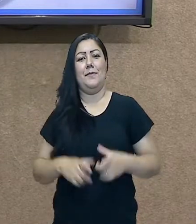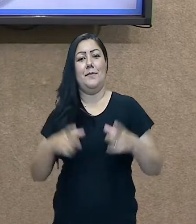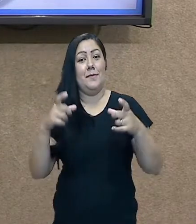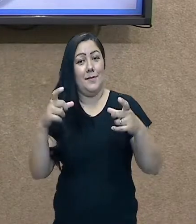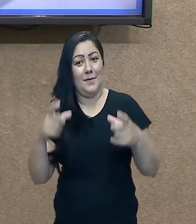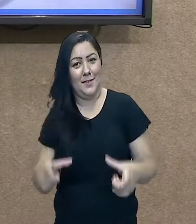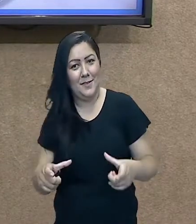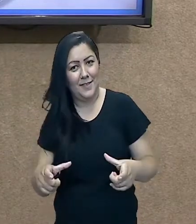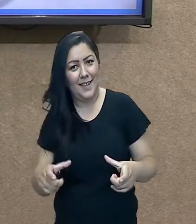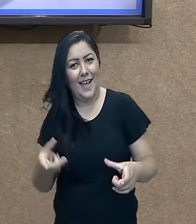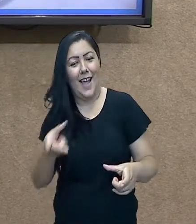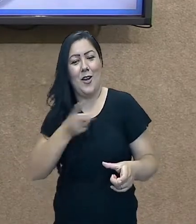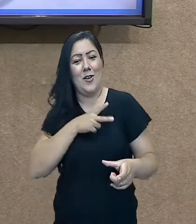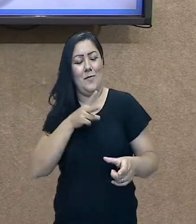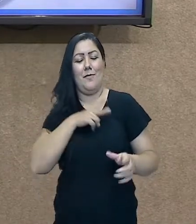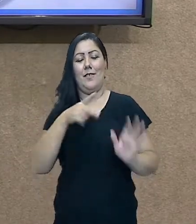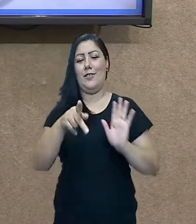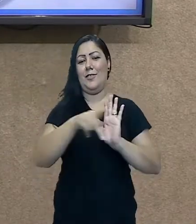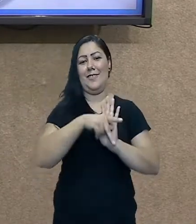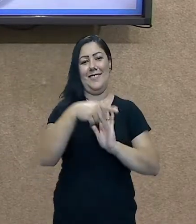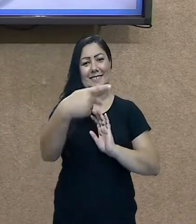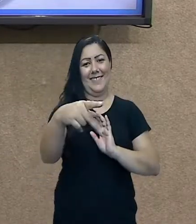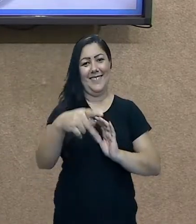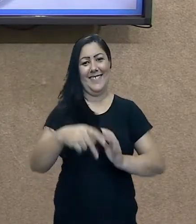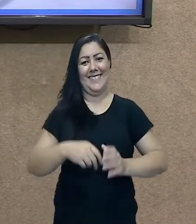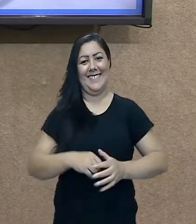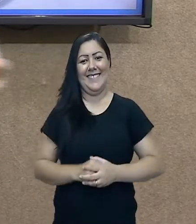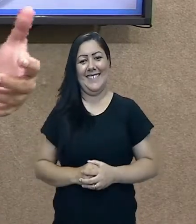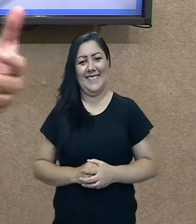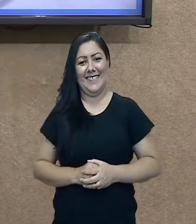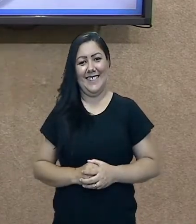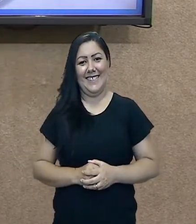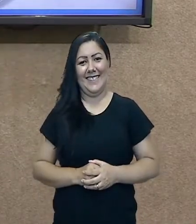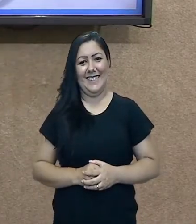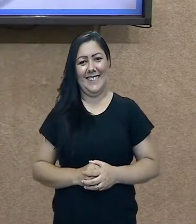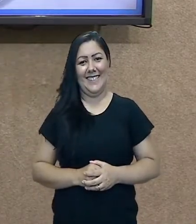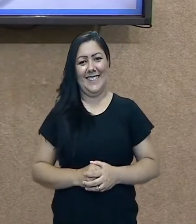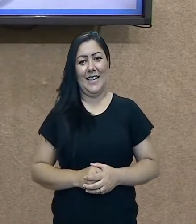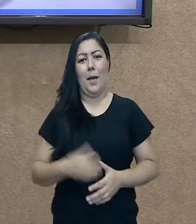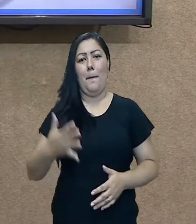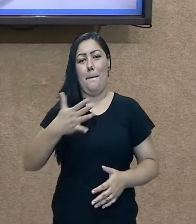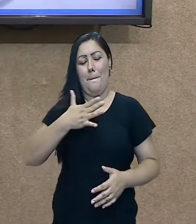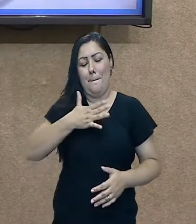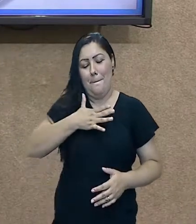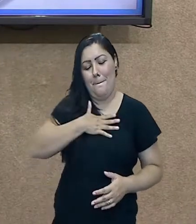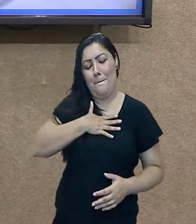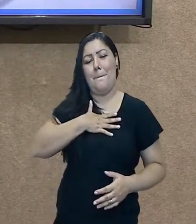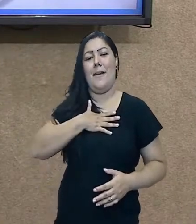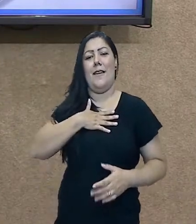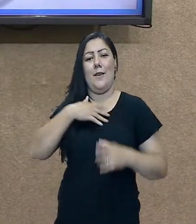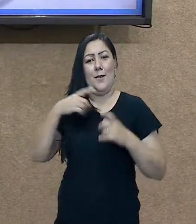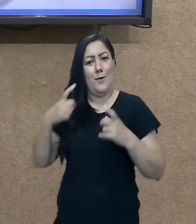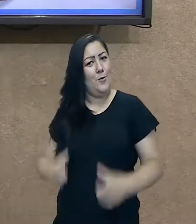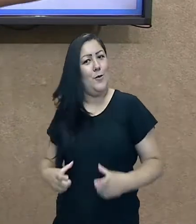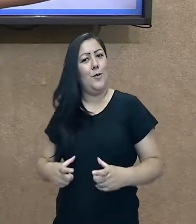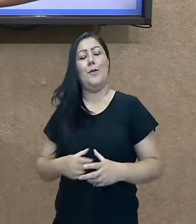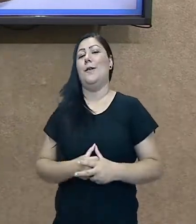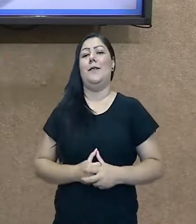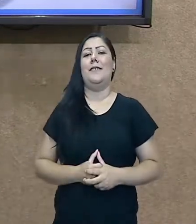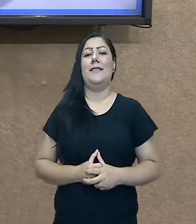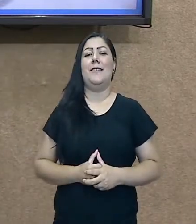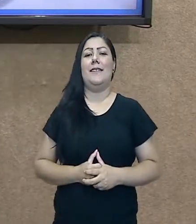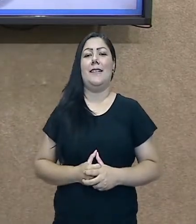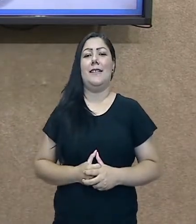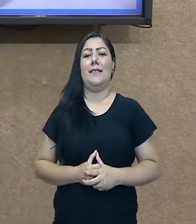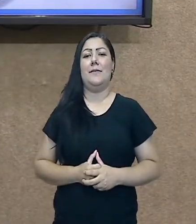ser chamado de seu. Esse aqui é o meu lugar. Quando eu falo de espaço, eu estou